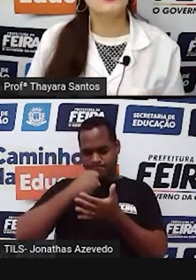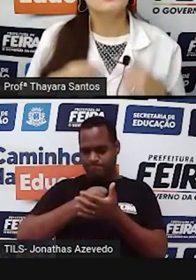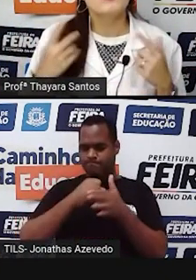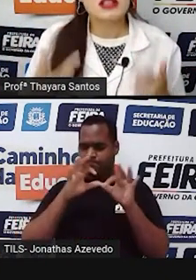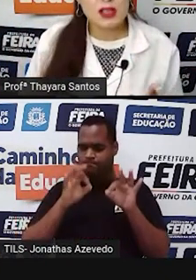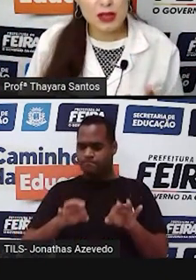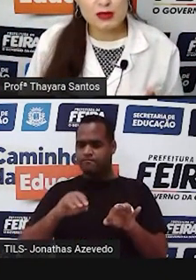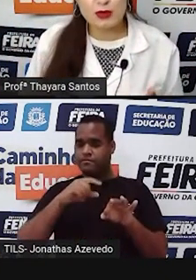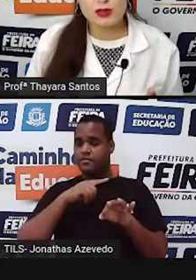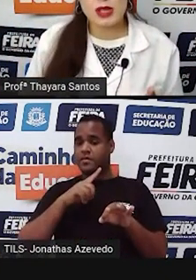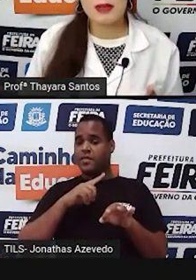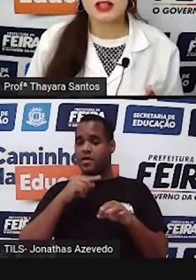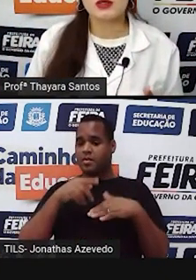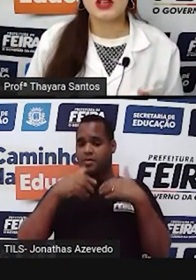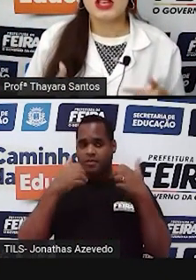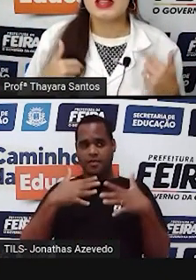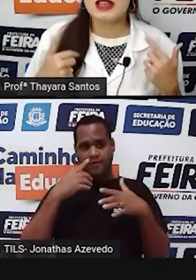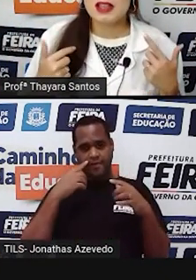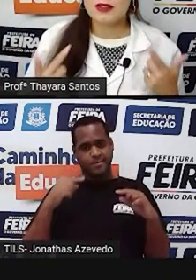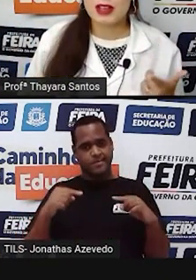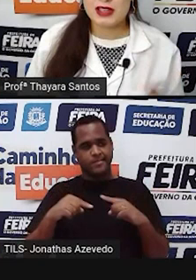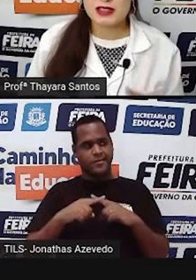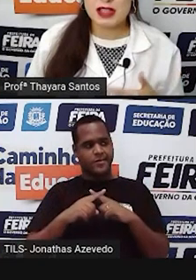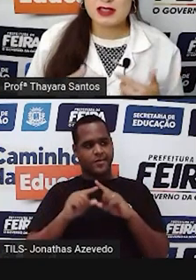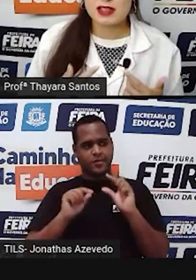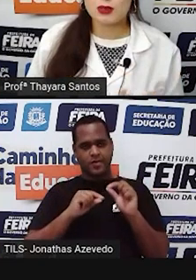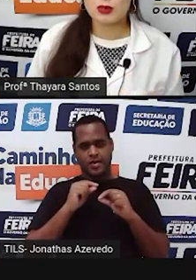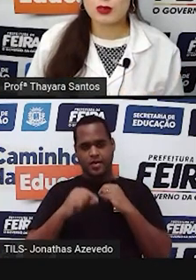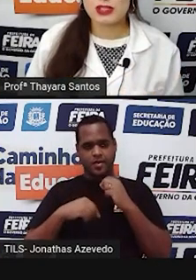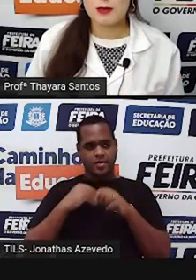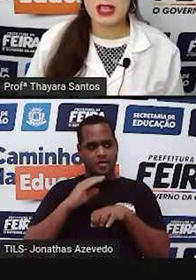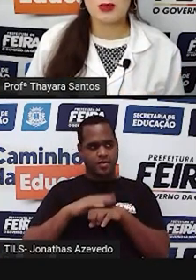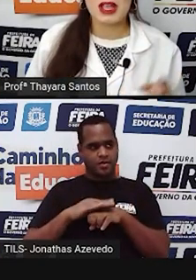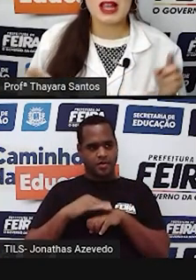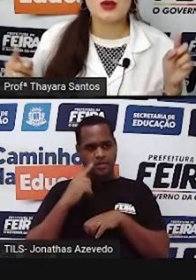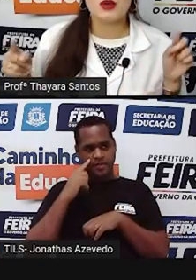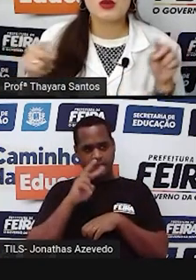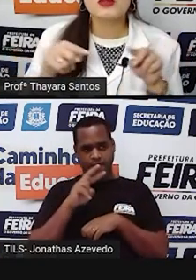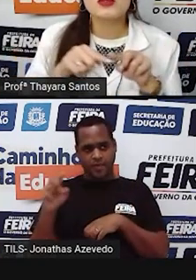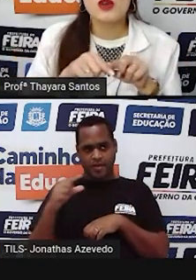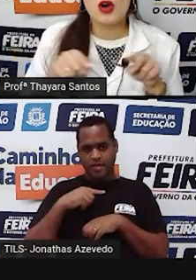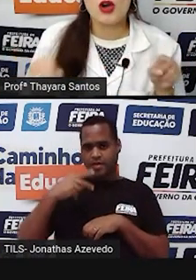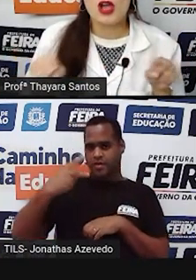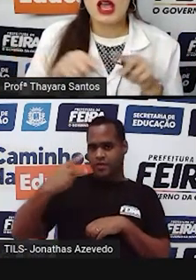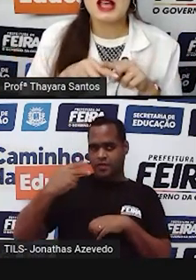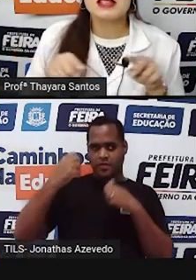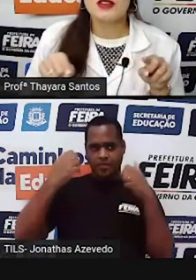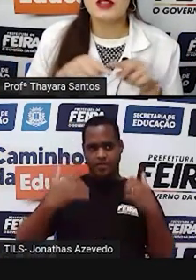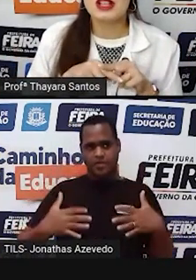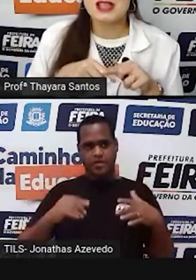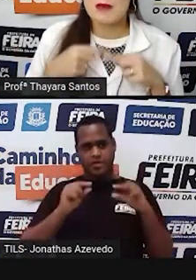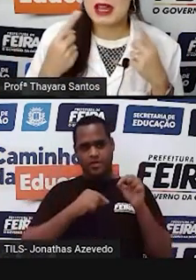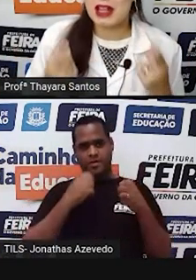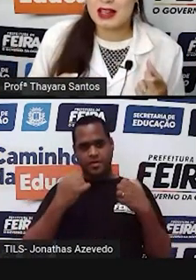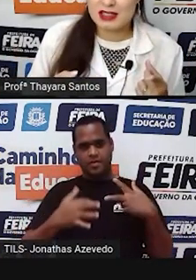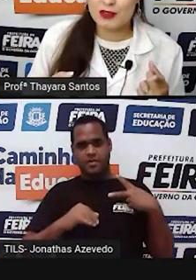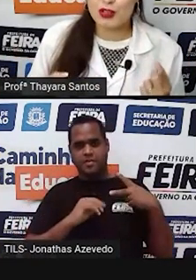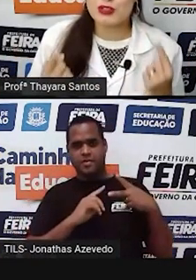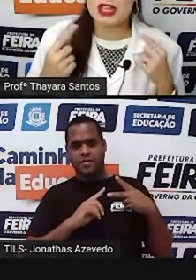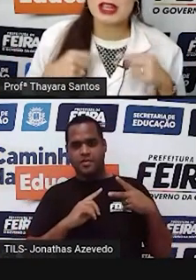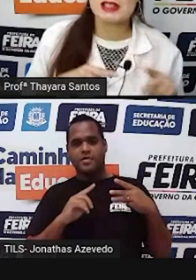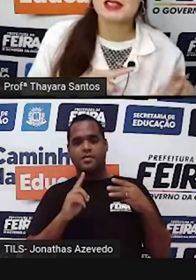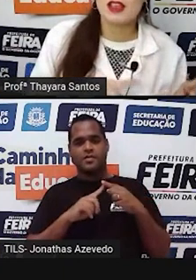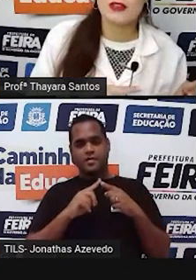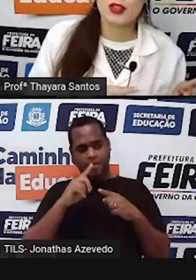resolveu fazer mais um cruzamento. E dessa vez, nesse segundo cruzamento, ele cruzou as ervilhas amarelas